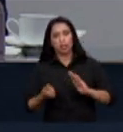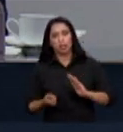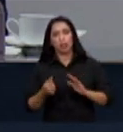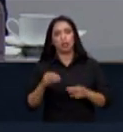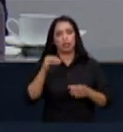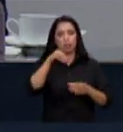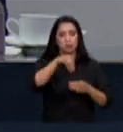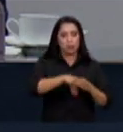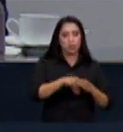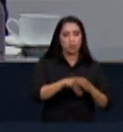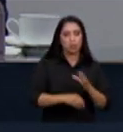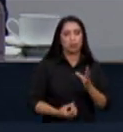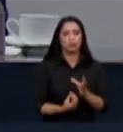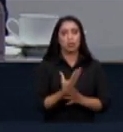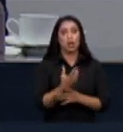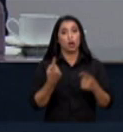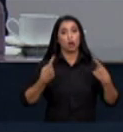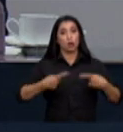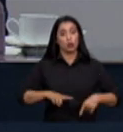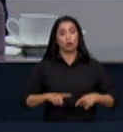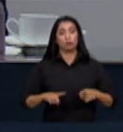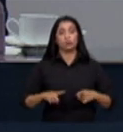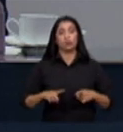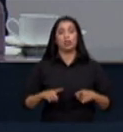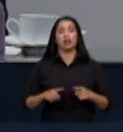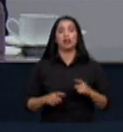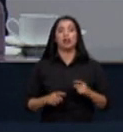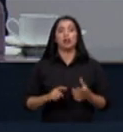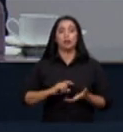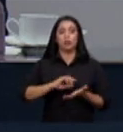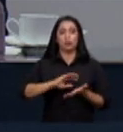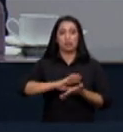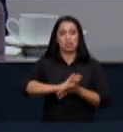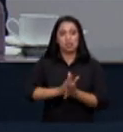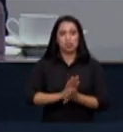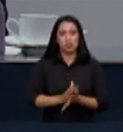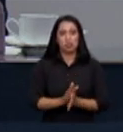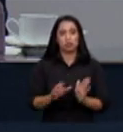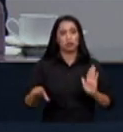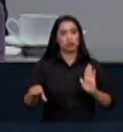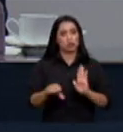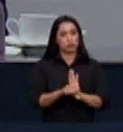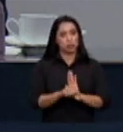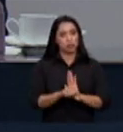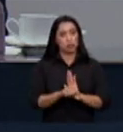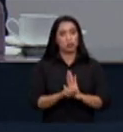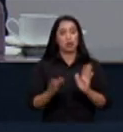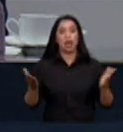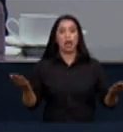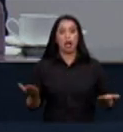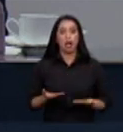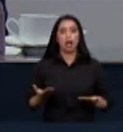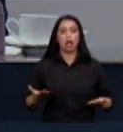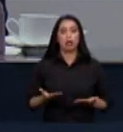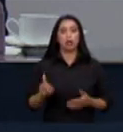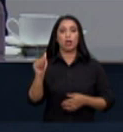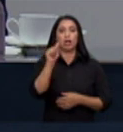atividades ilegais eu ouvirei agora pela Associação